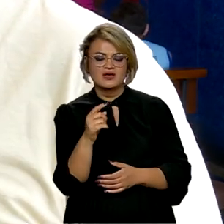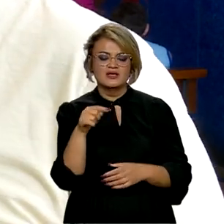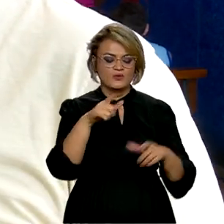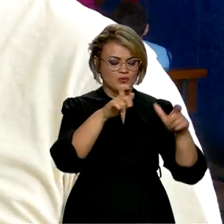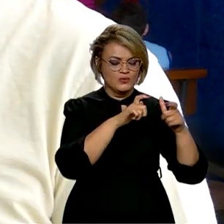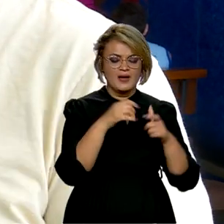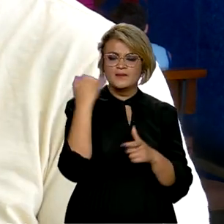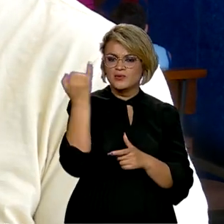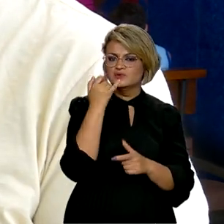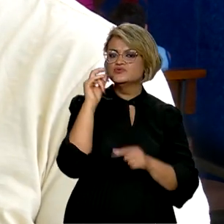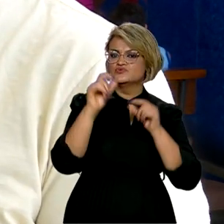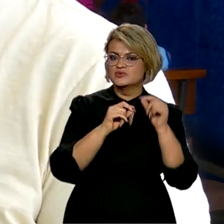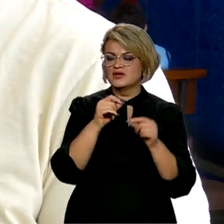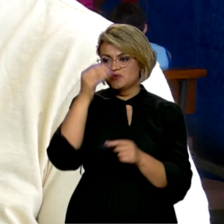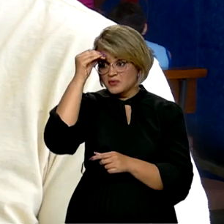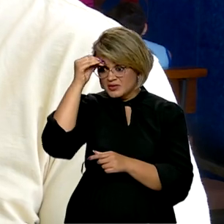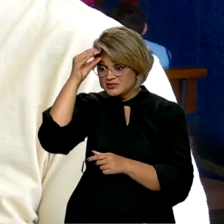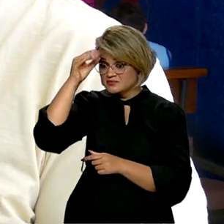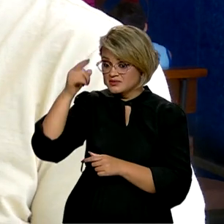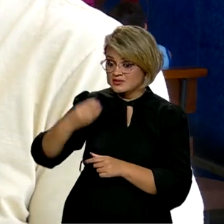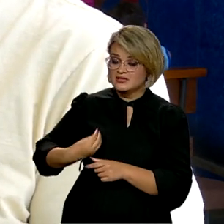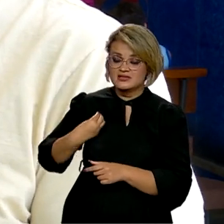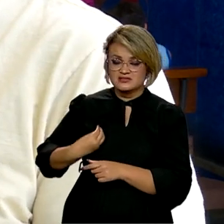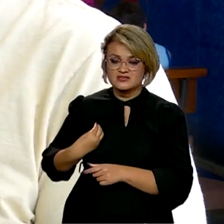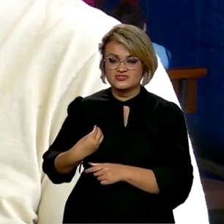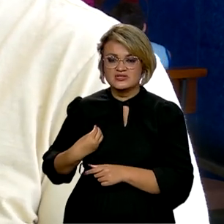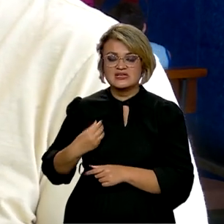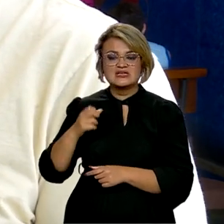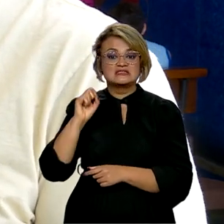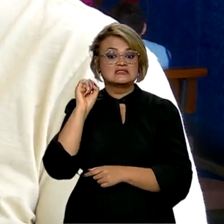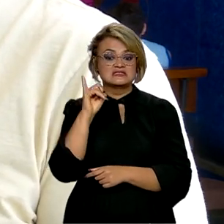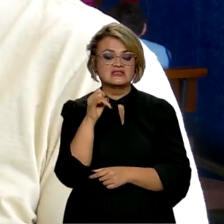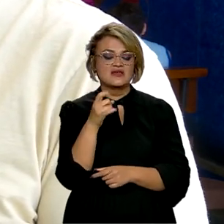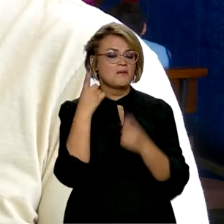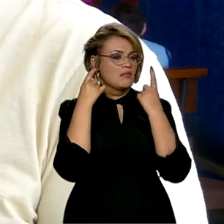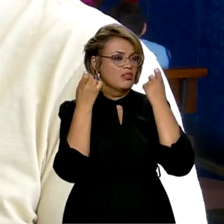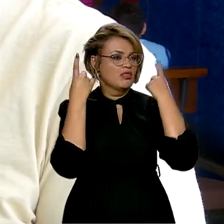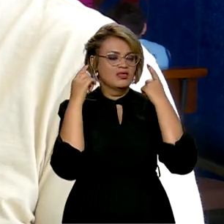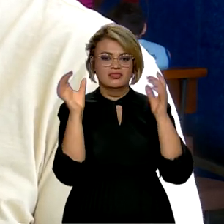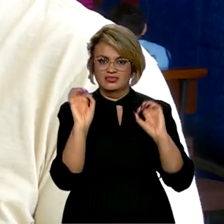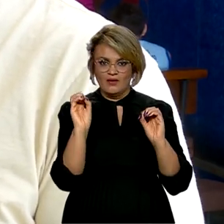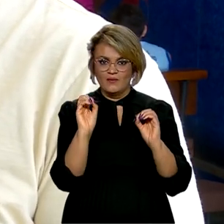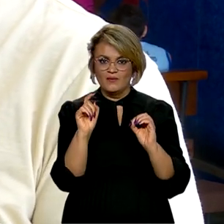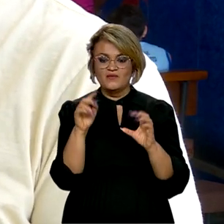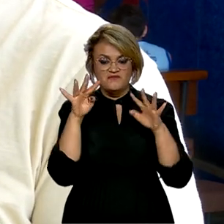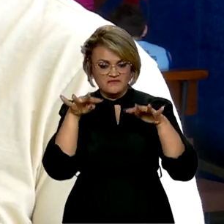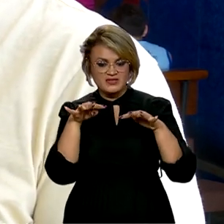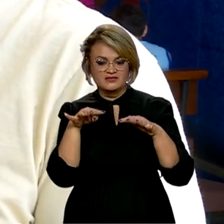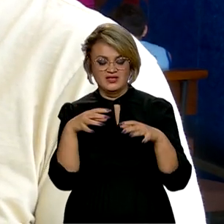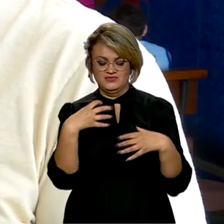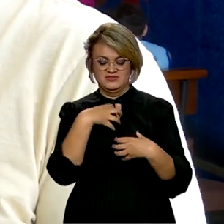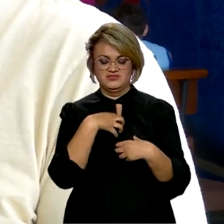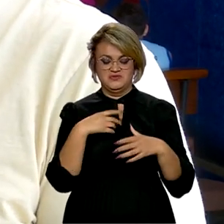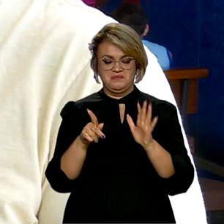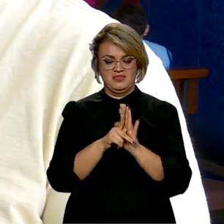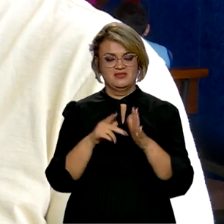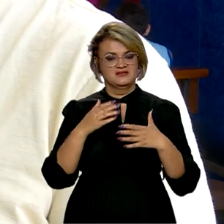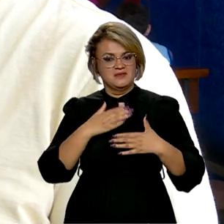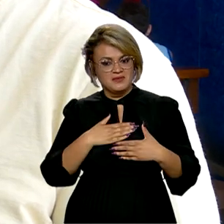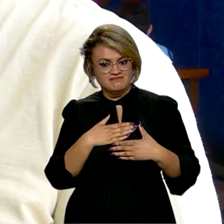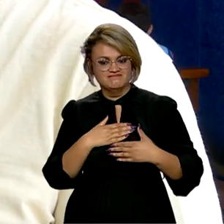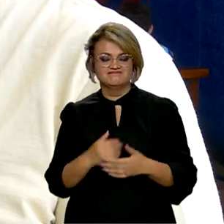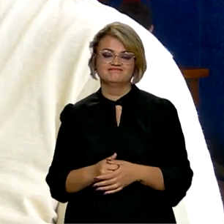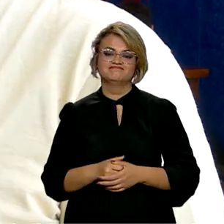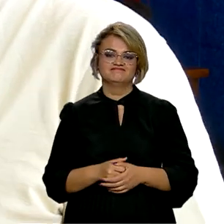espaço ou de um conhecimento, se eu não mais ignoro, aquilo se torna meu ou eu parte